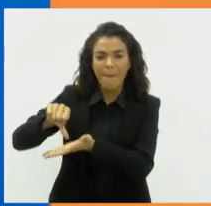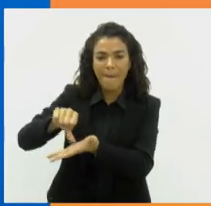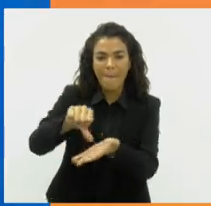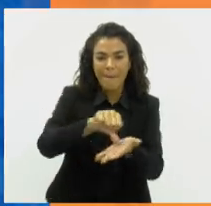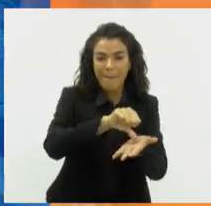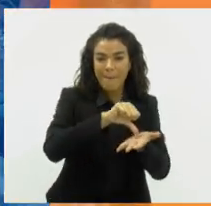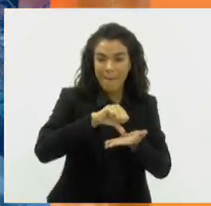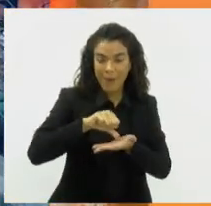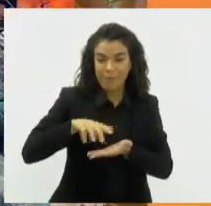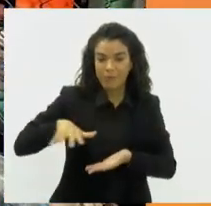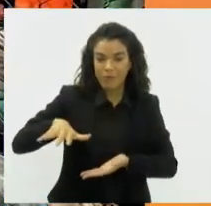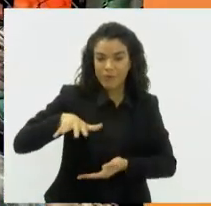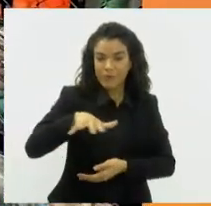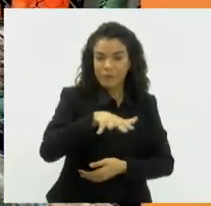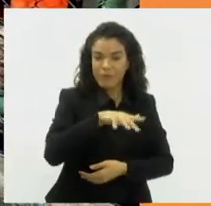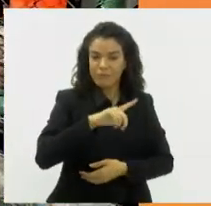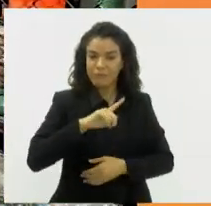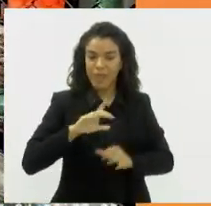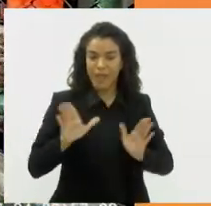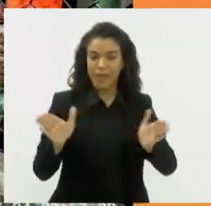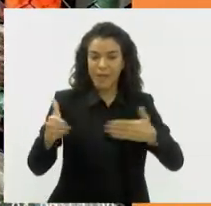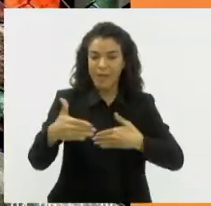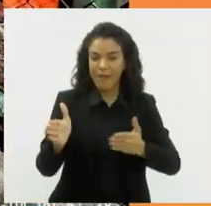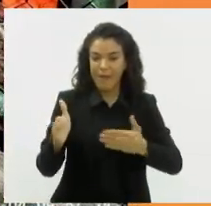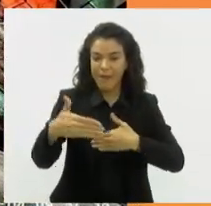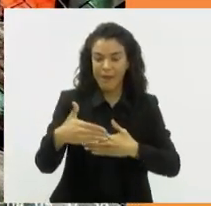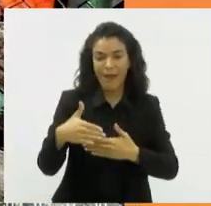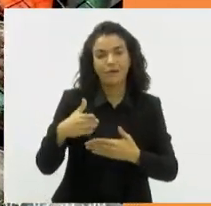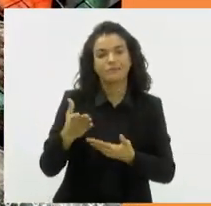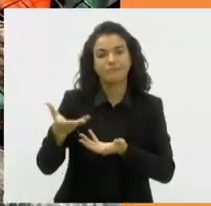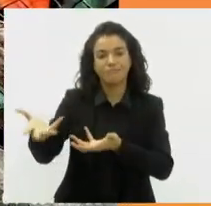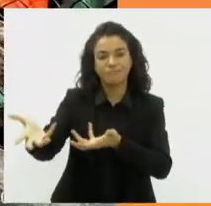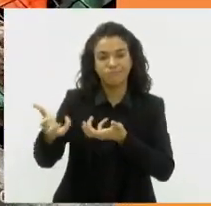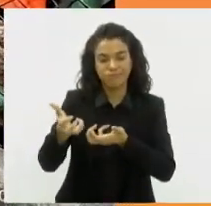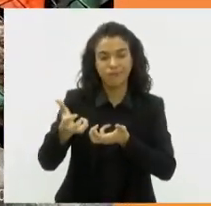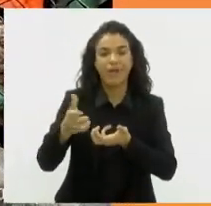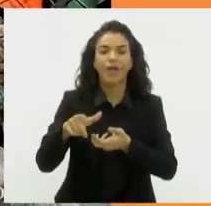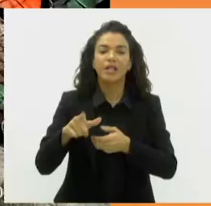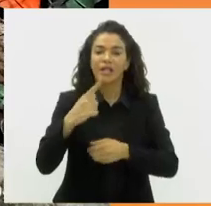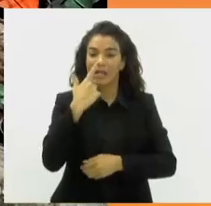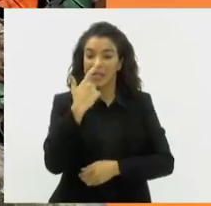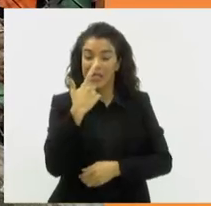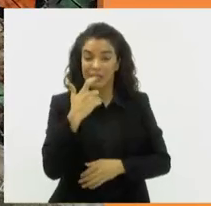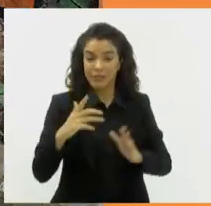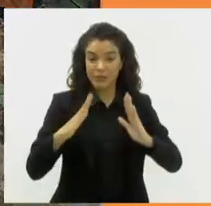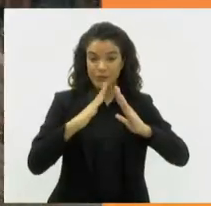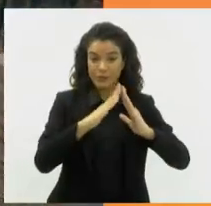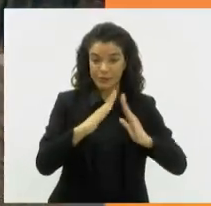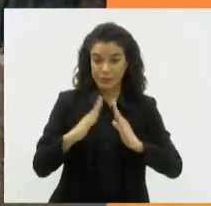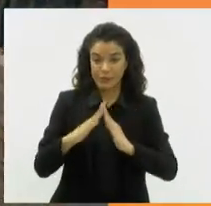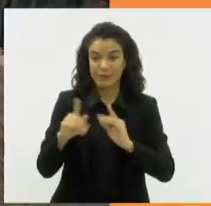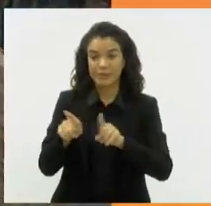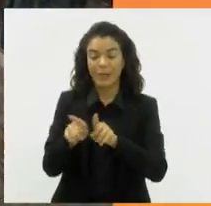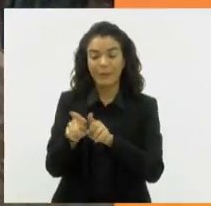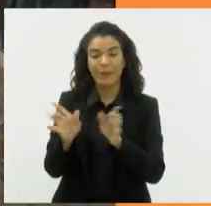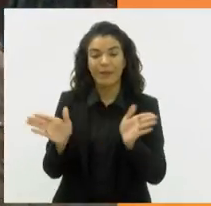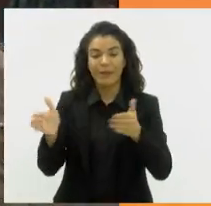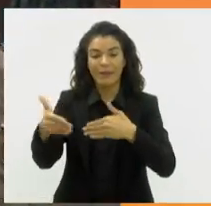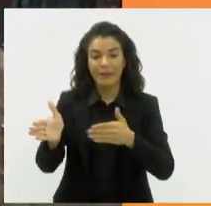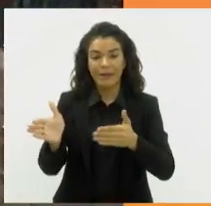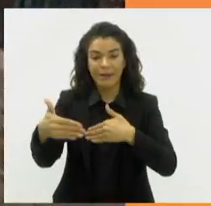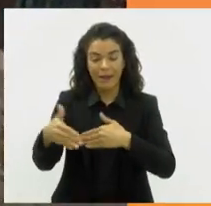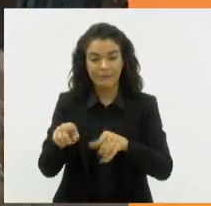Os espaços dispõem de caixa compactadora para recebimento de lixo domiciliar e caixa multiuso para entulho,